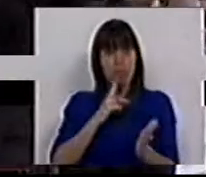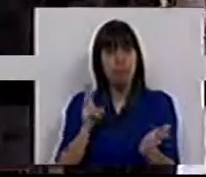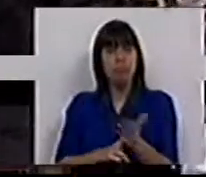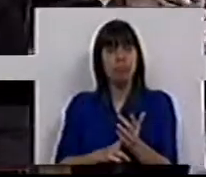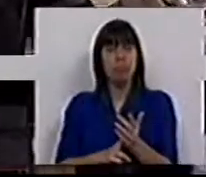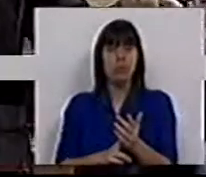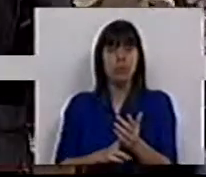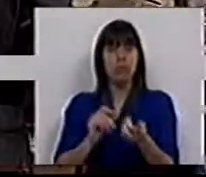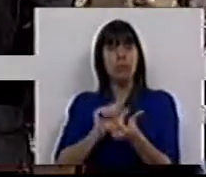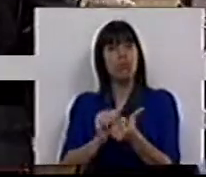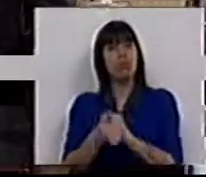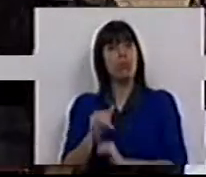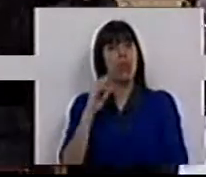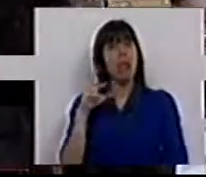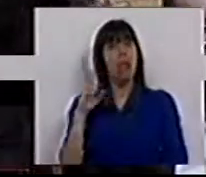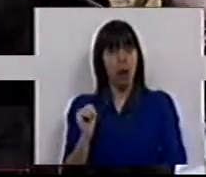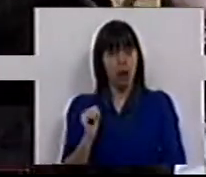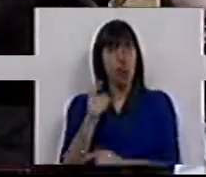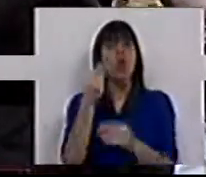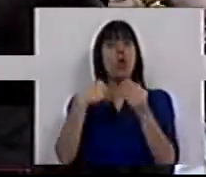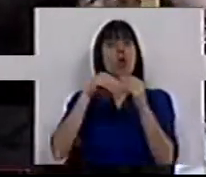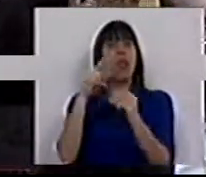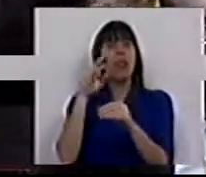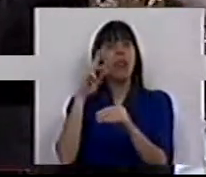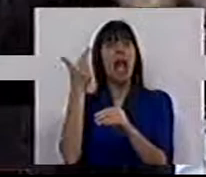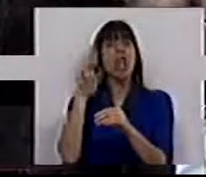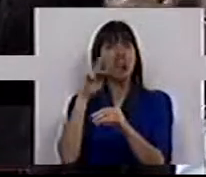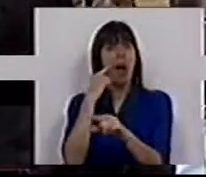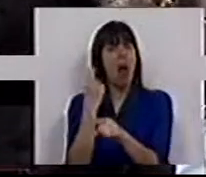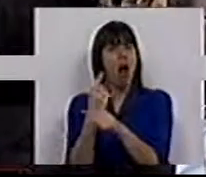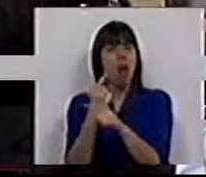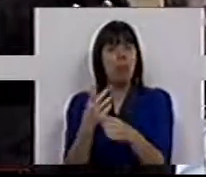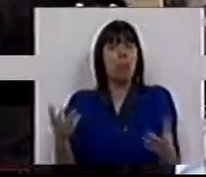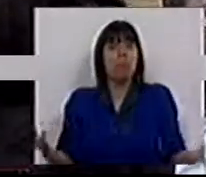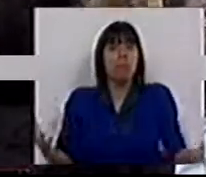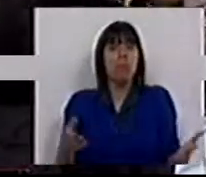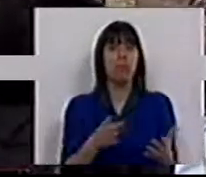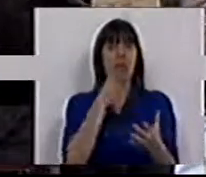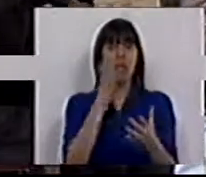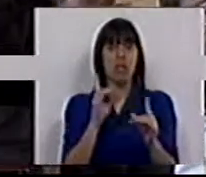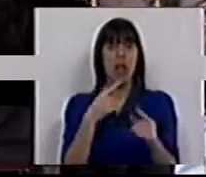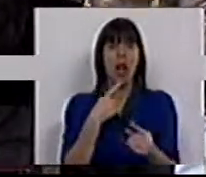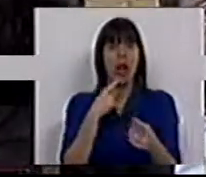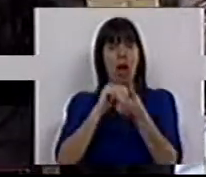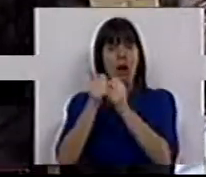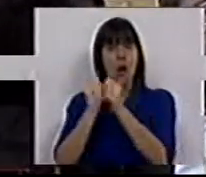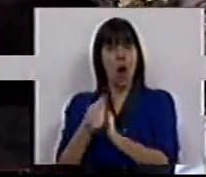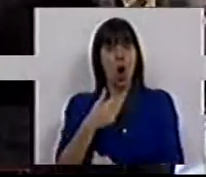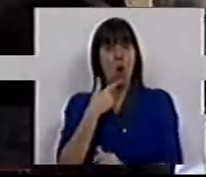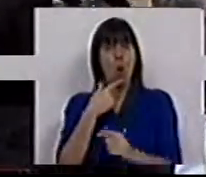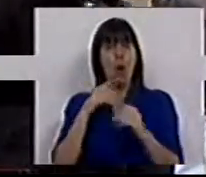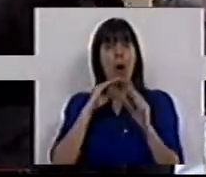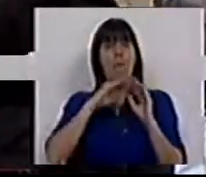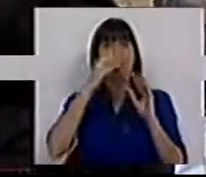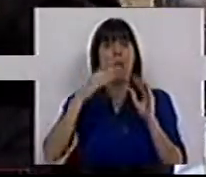entanto, reformaram o IRS e a sobretaxa mantém-se. É de dizer que depois de tanta reforma, a